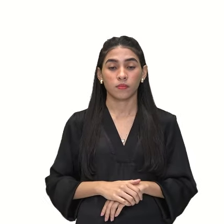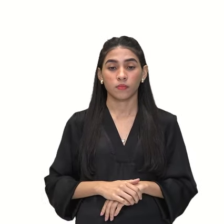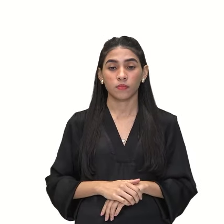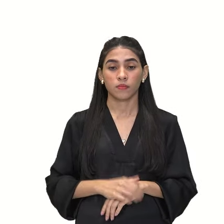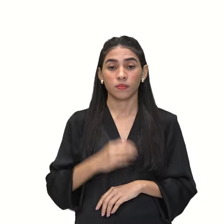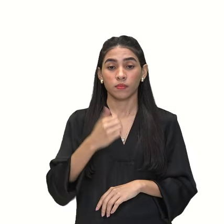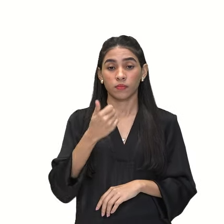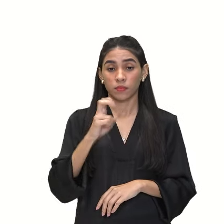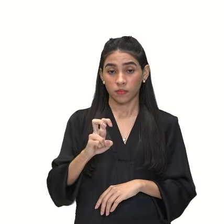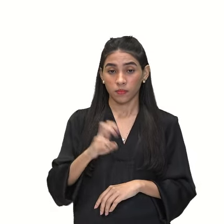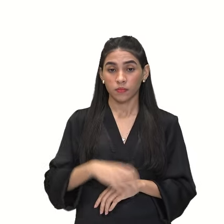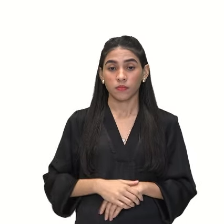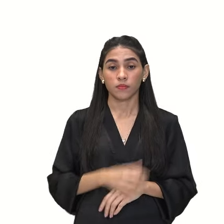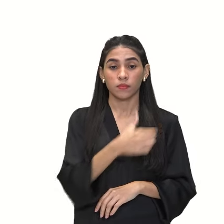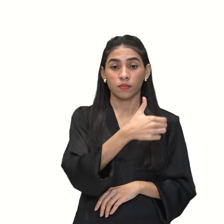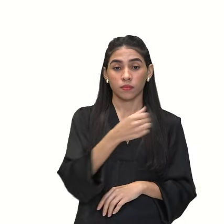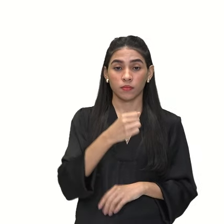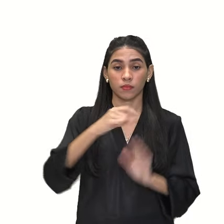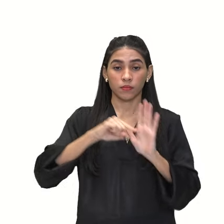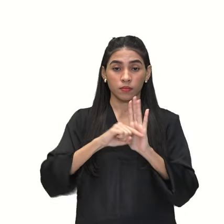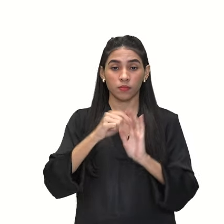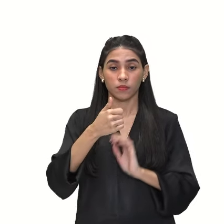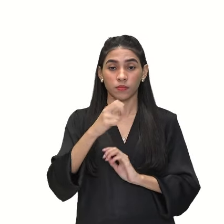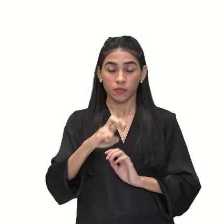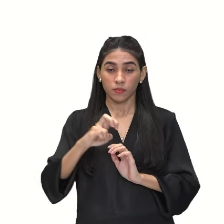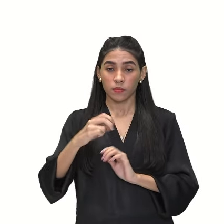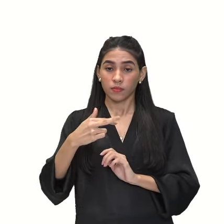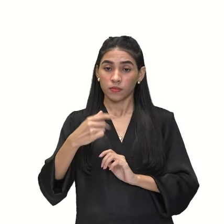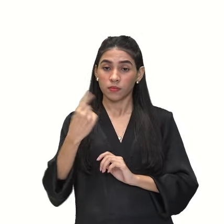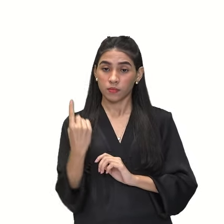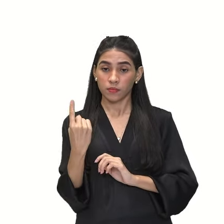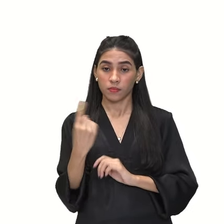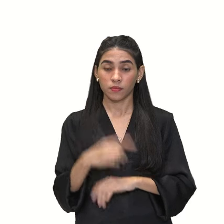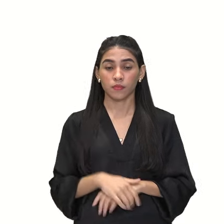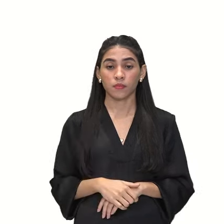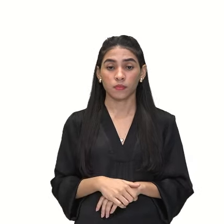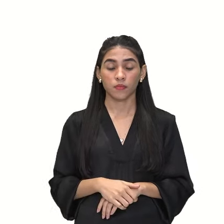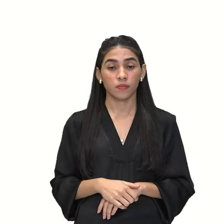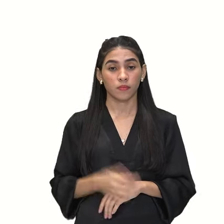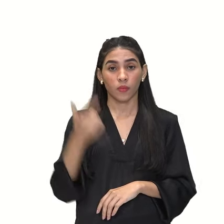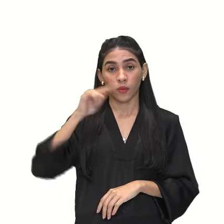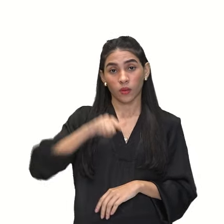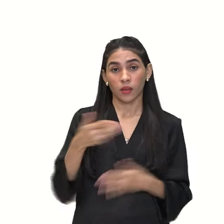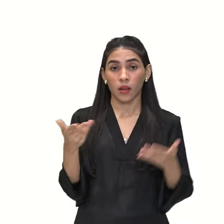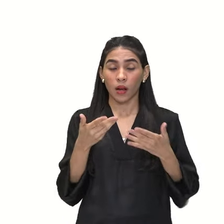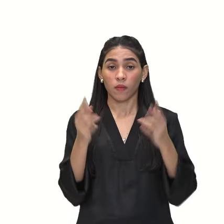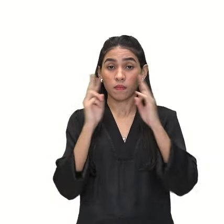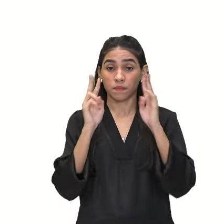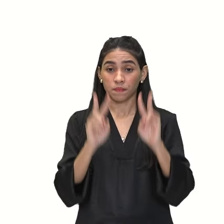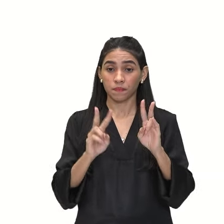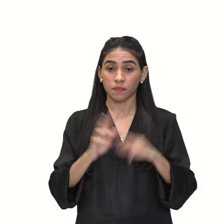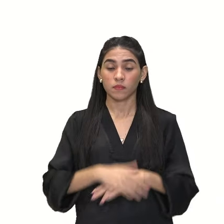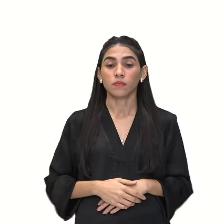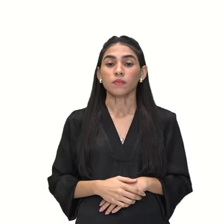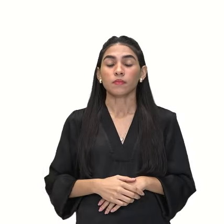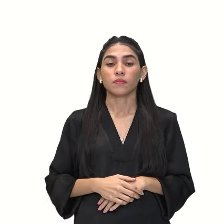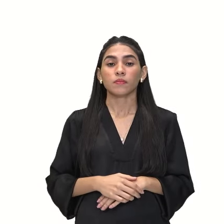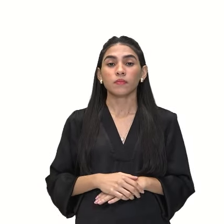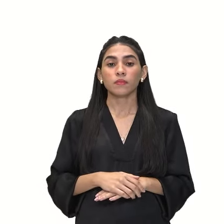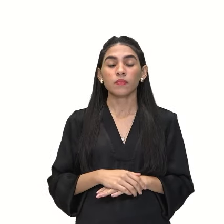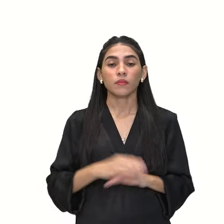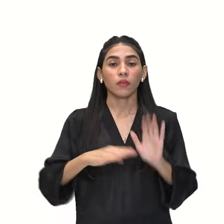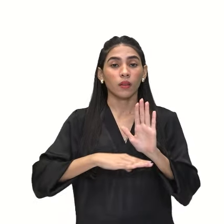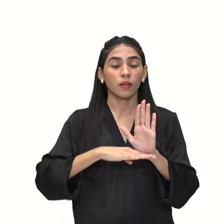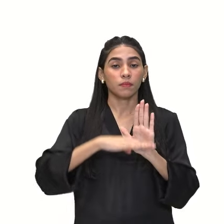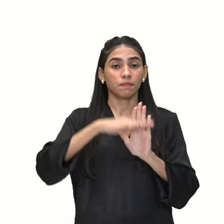15. 1. Muito bem. Então, nós conseguimos aqui visualizar que o crescimento